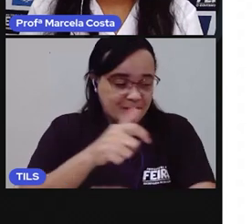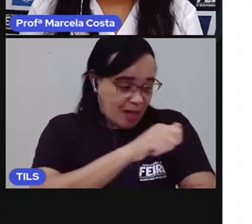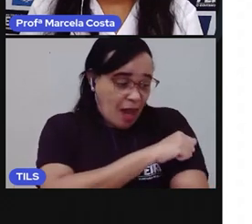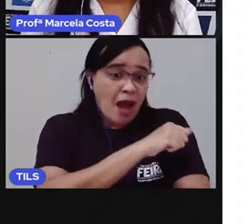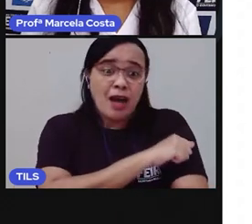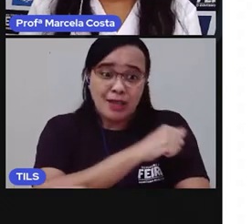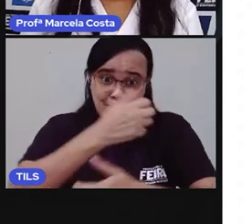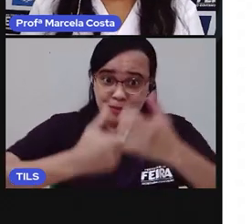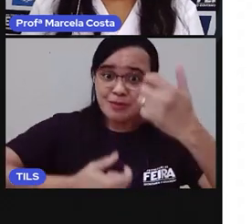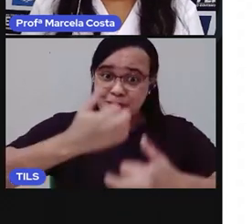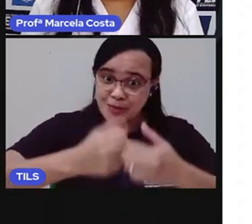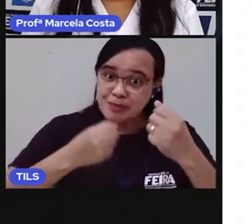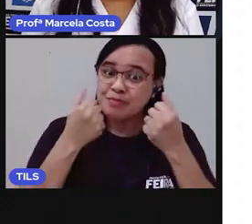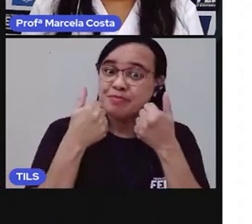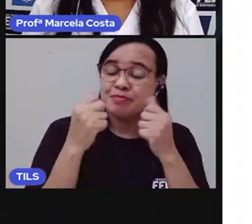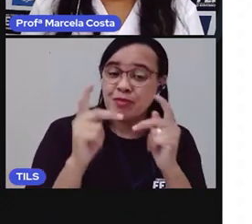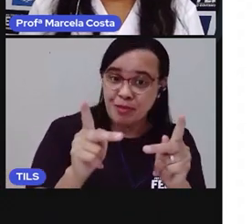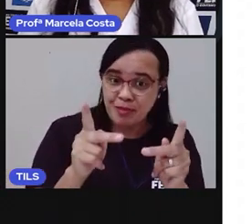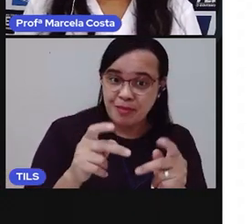atividades. Tá bom?